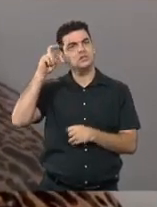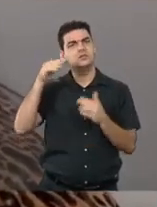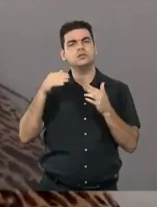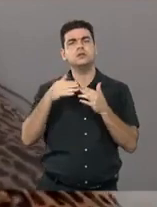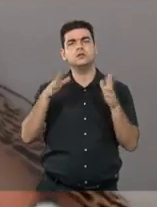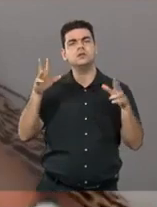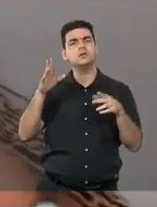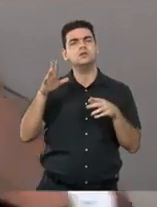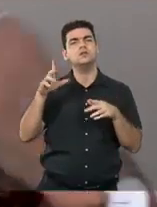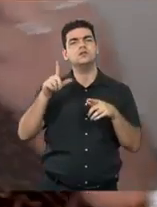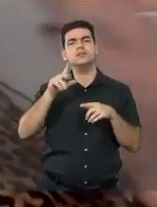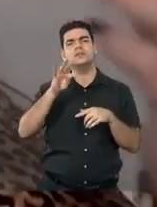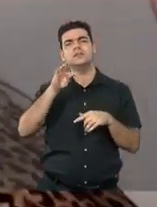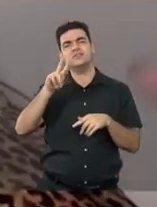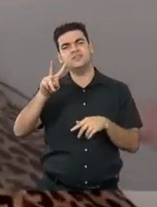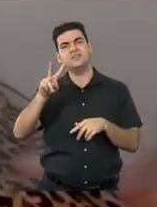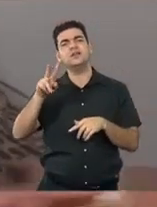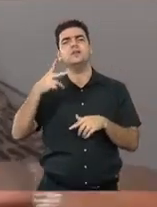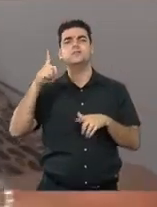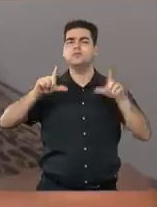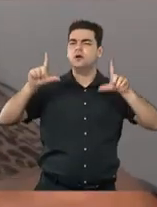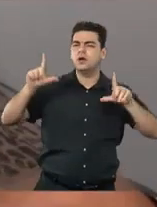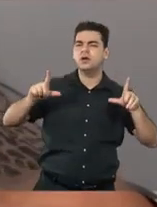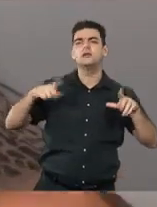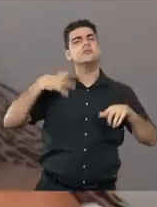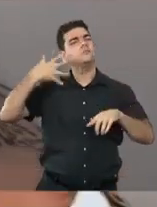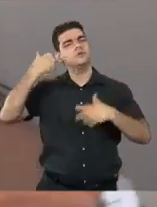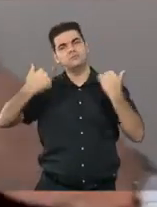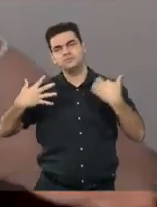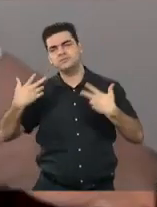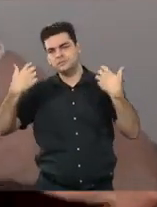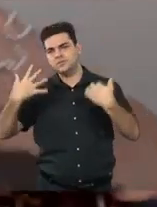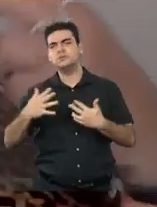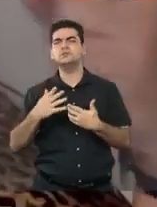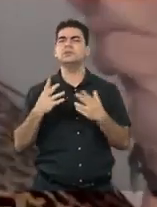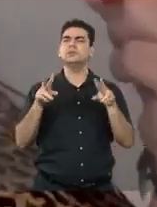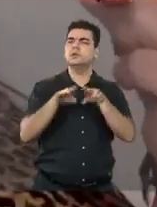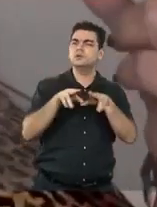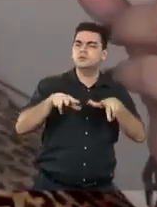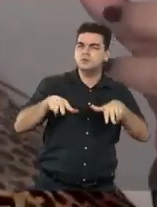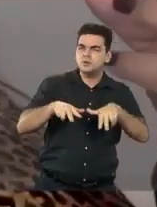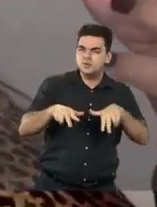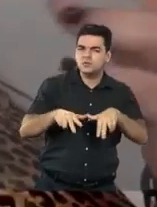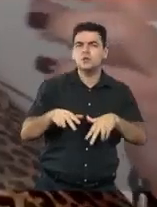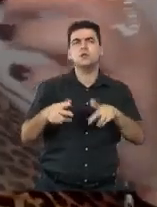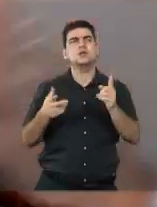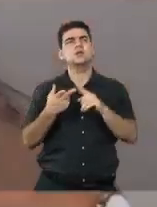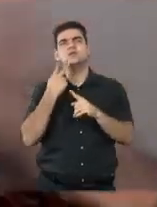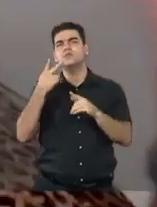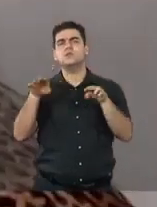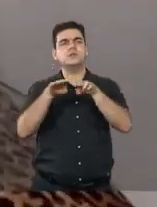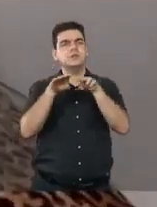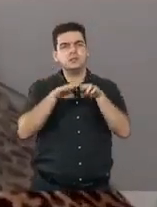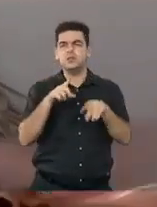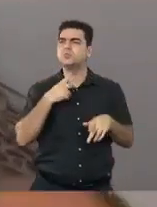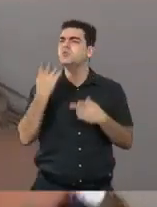cada dois meses eu vou, eu falo, falo de igualdade racial, falo de, enfim,